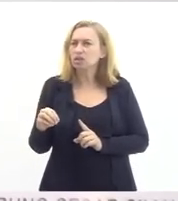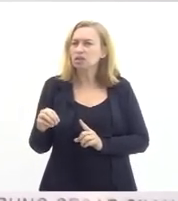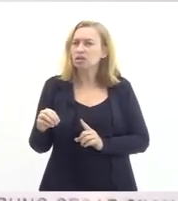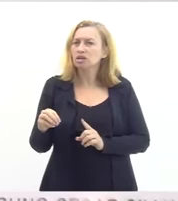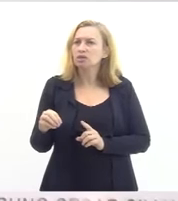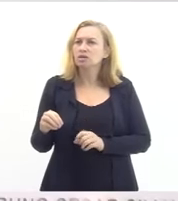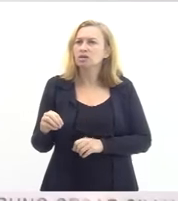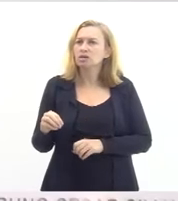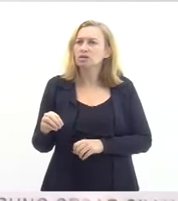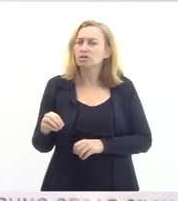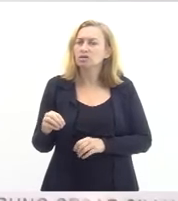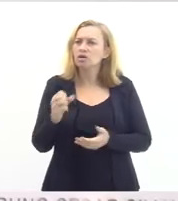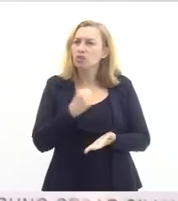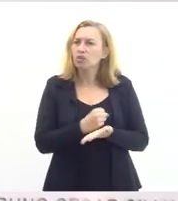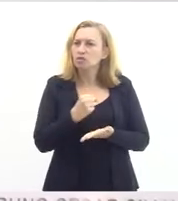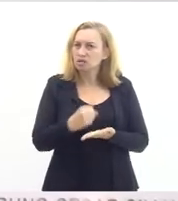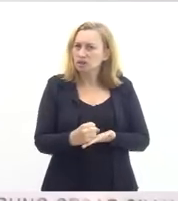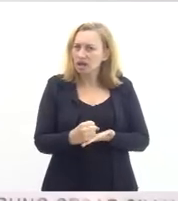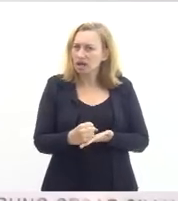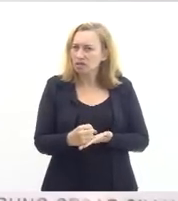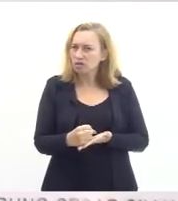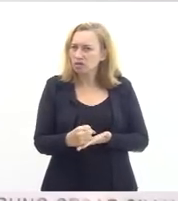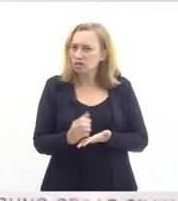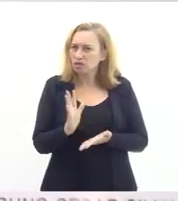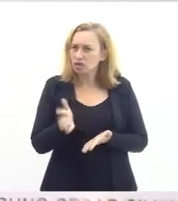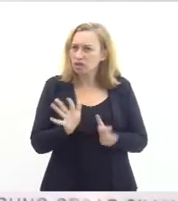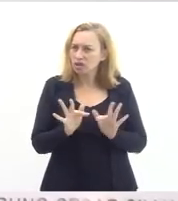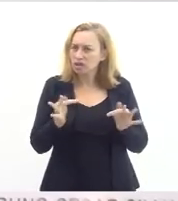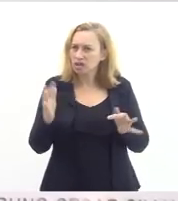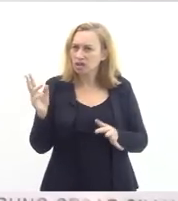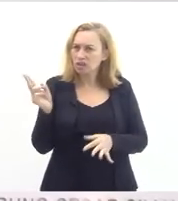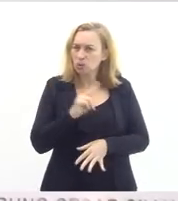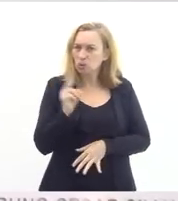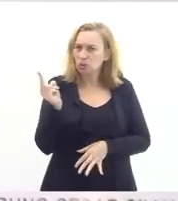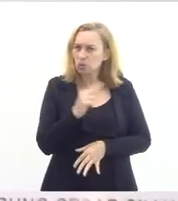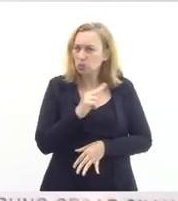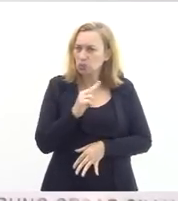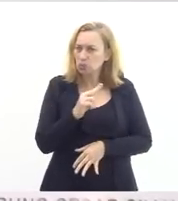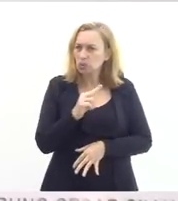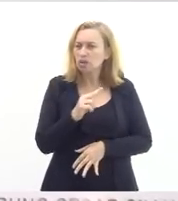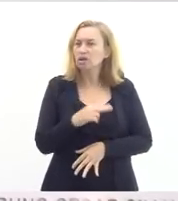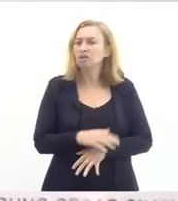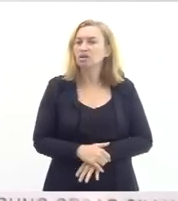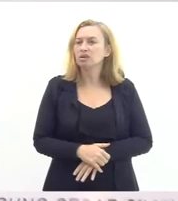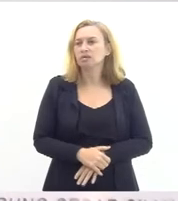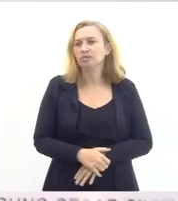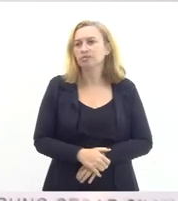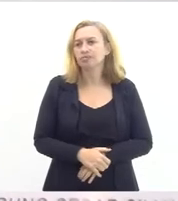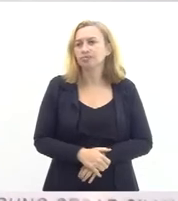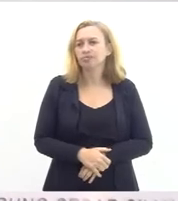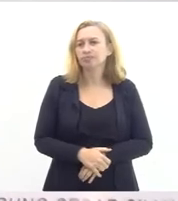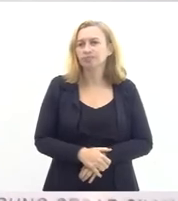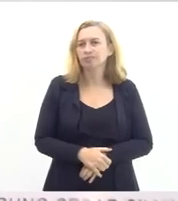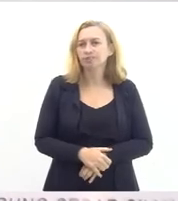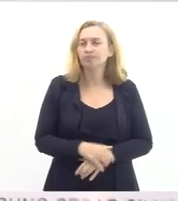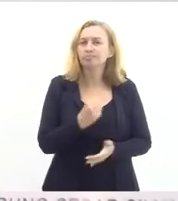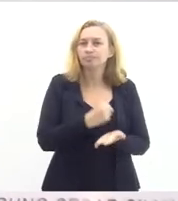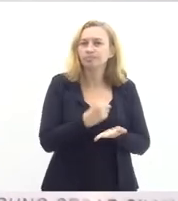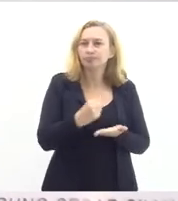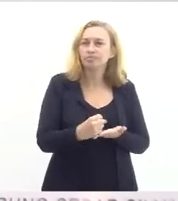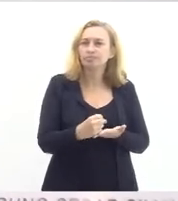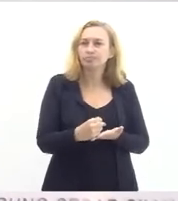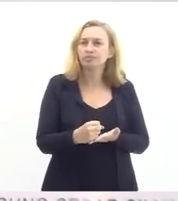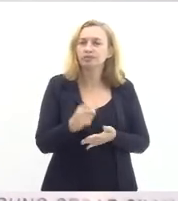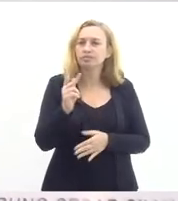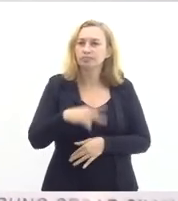ordem lá com um contrato simplificado de emergência e contrataram-se então